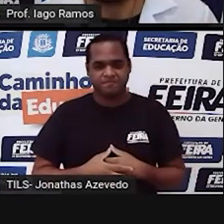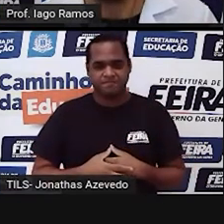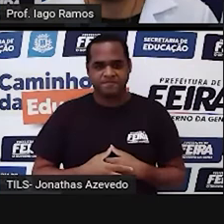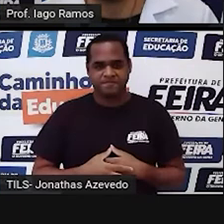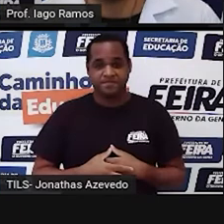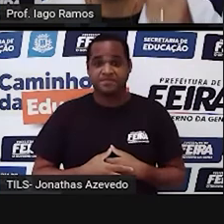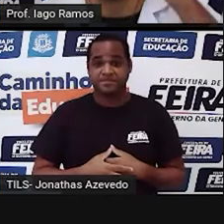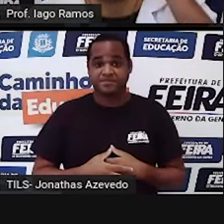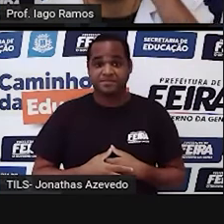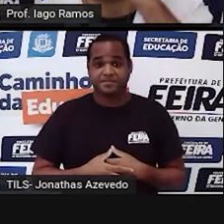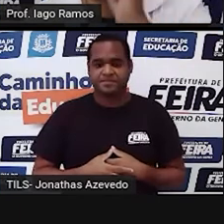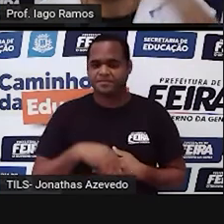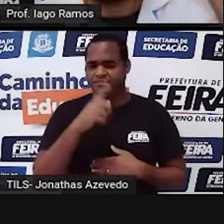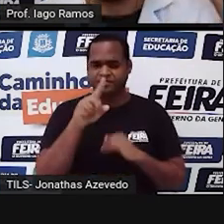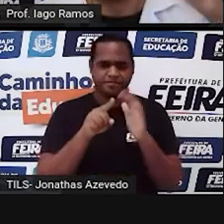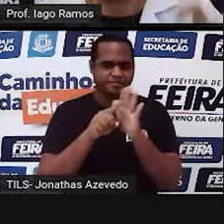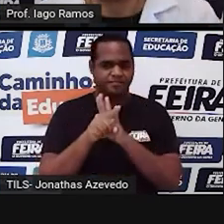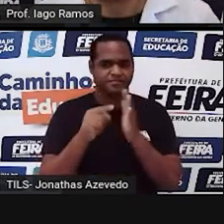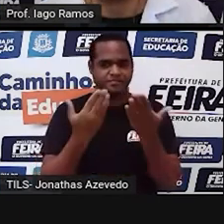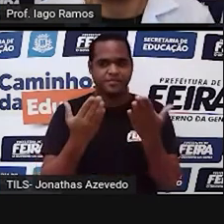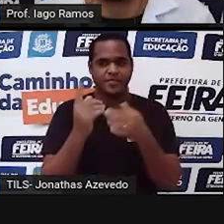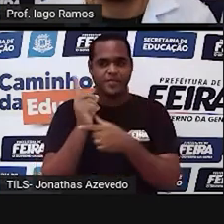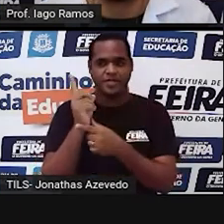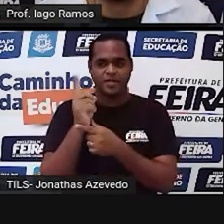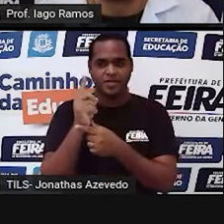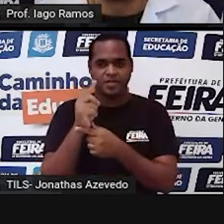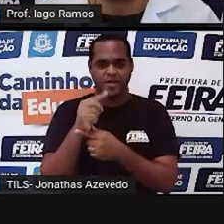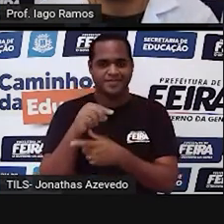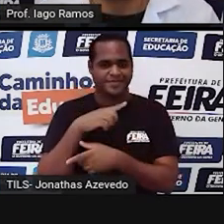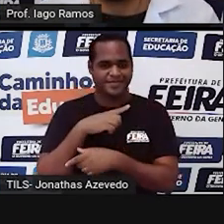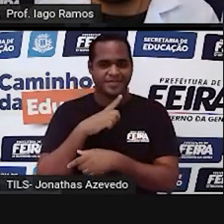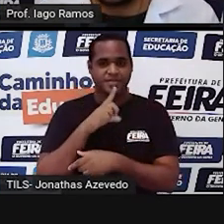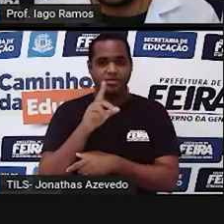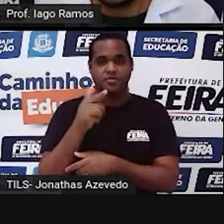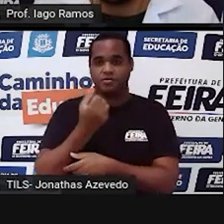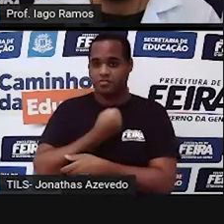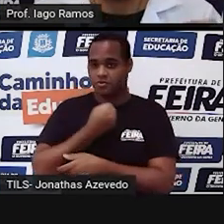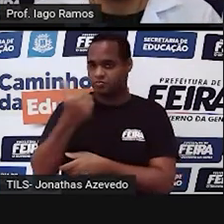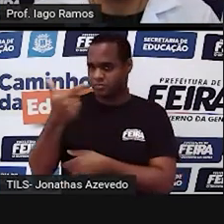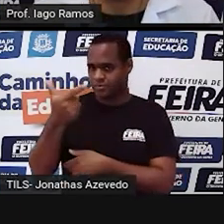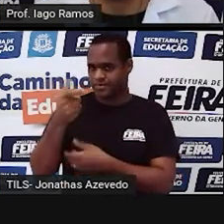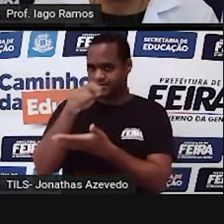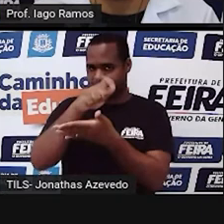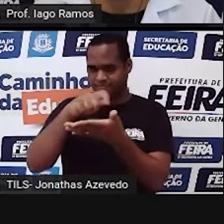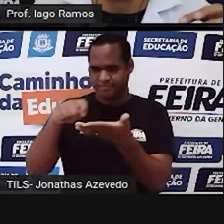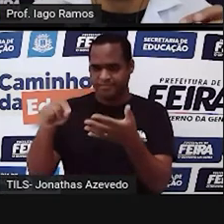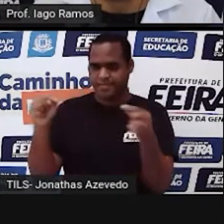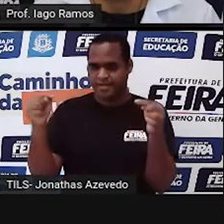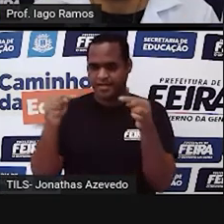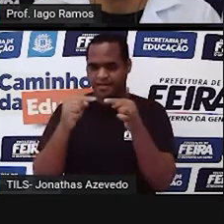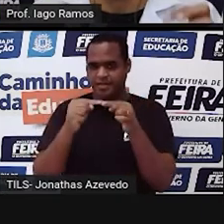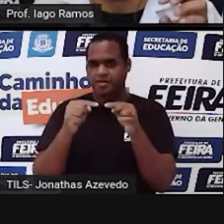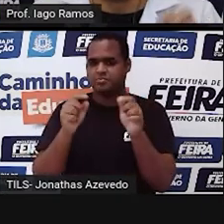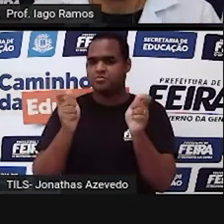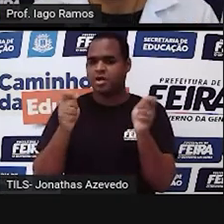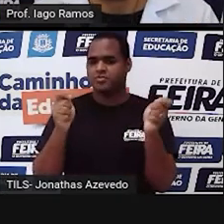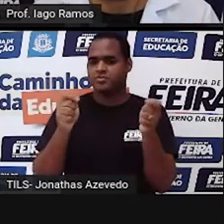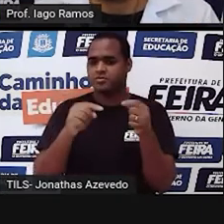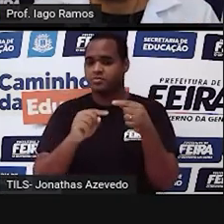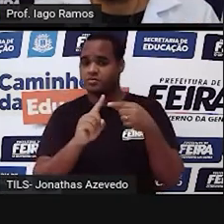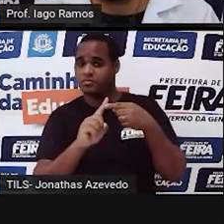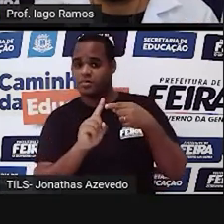A primeira perguntinha já tem o relógio na tela. O número 12 está escrito usando a